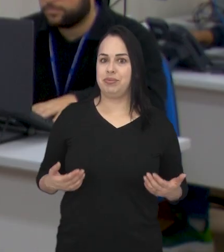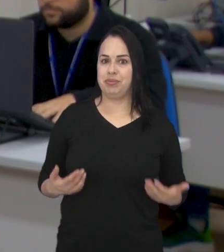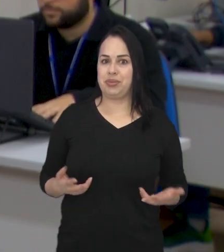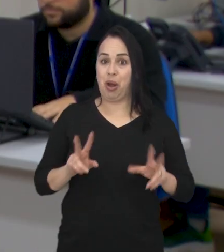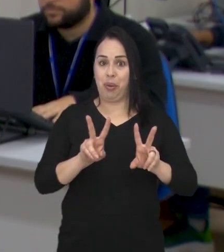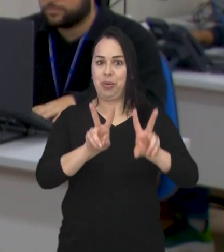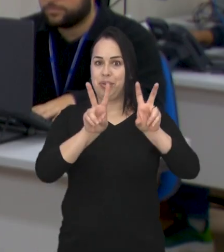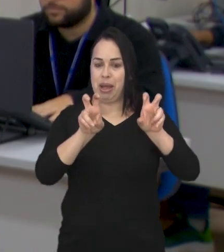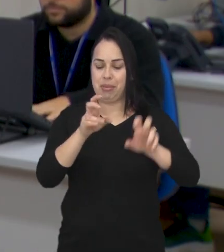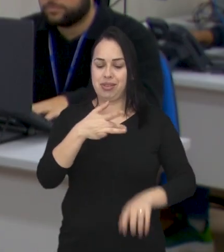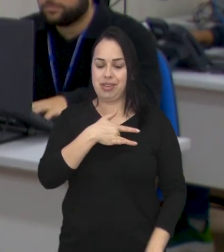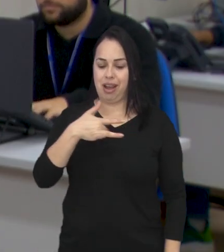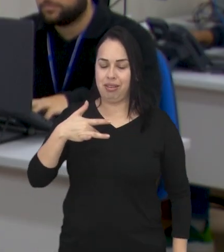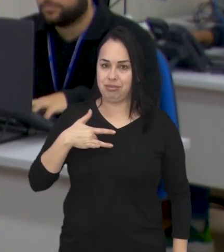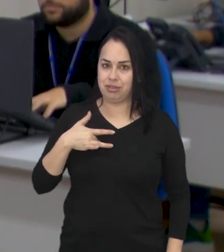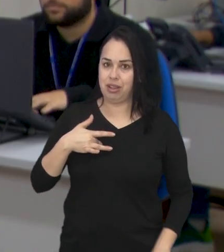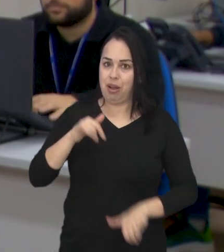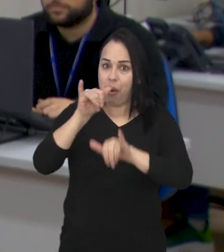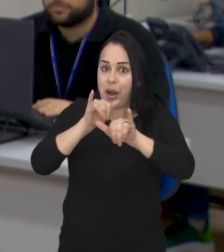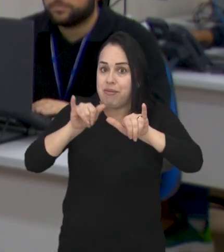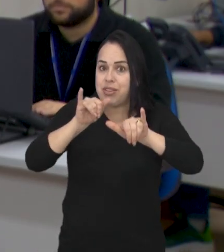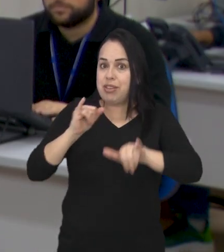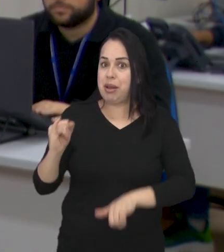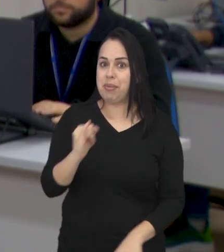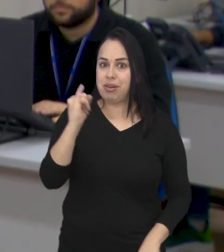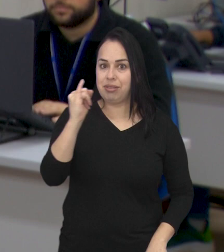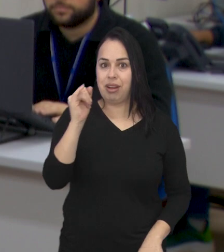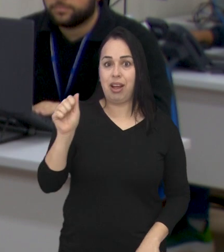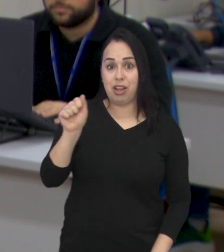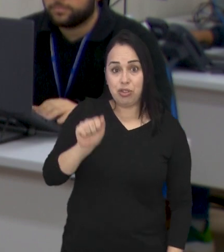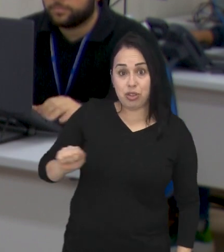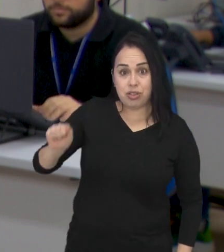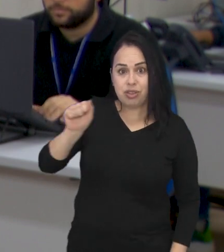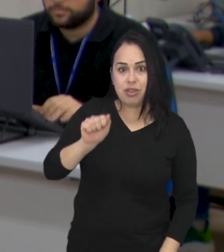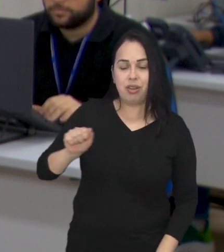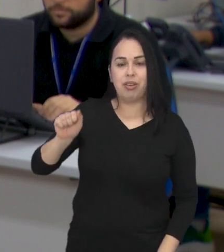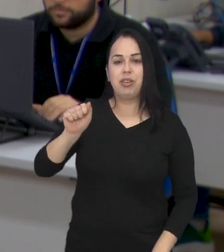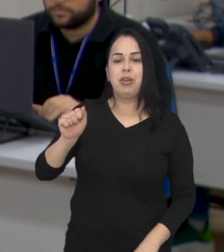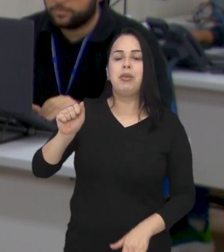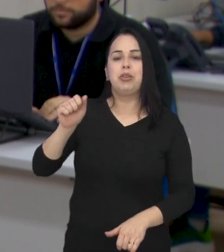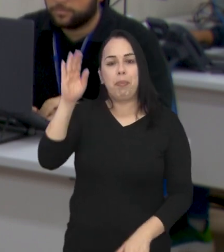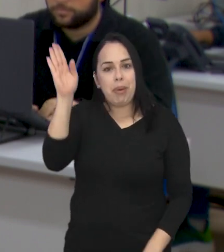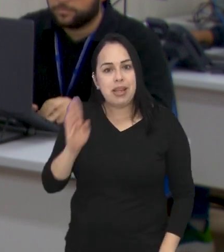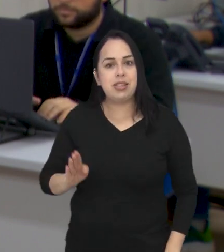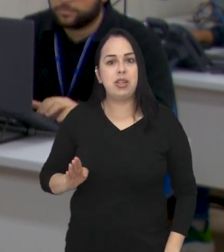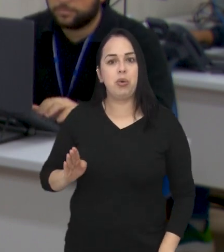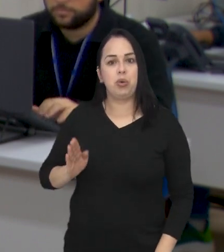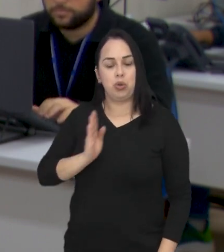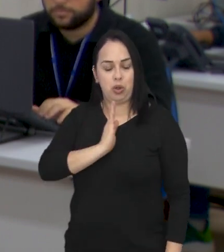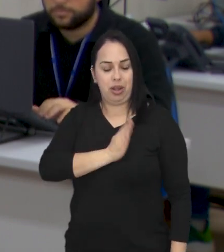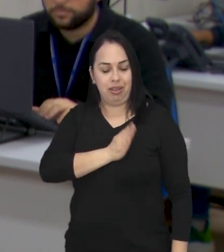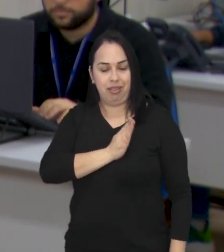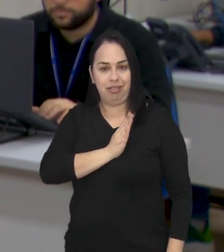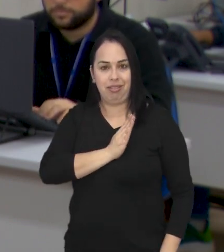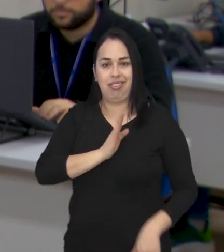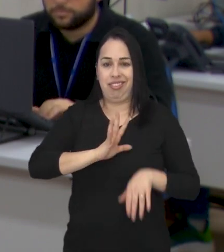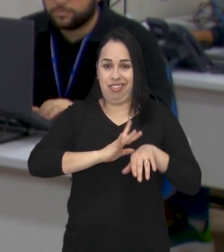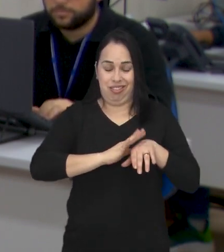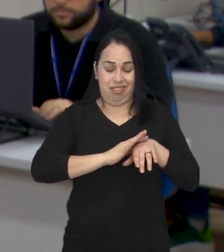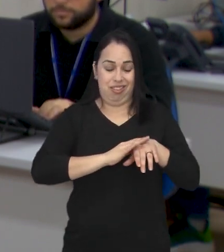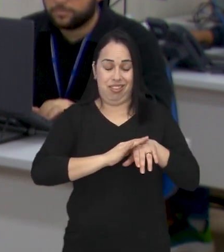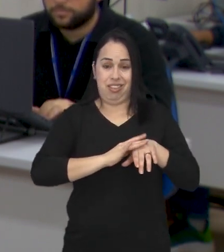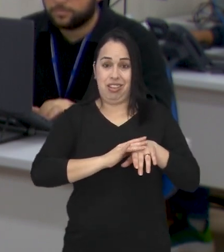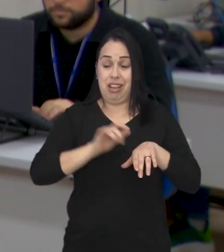E trazendo o assunto para a saúde, eu deixo aqui um alerta, viu? Segundo a Associação Brasileira de Cardiologia, o número de infarto e